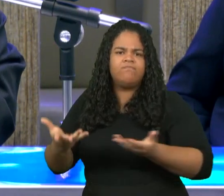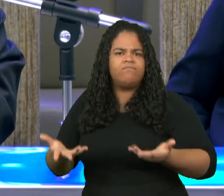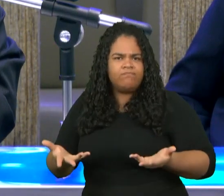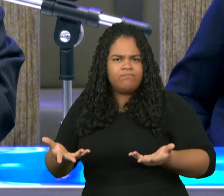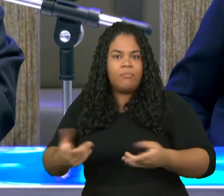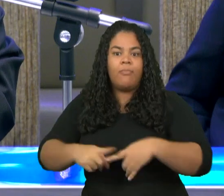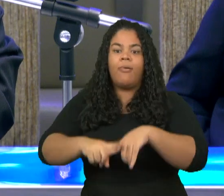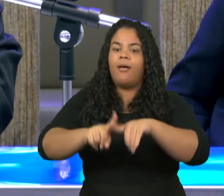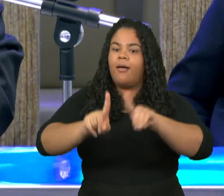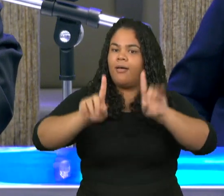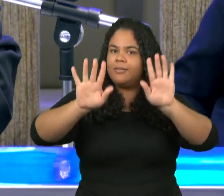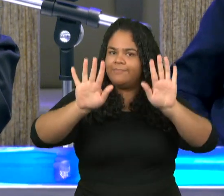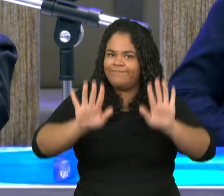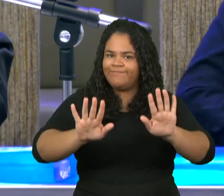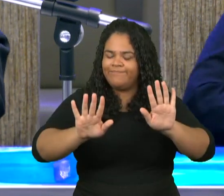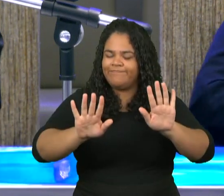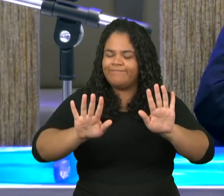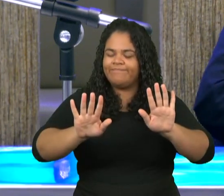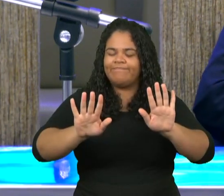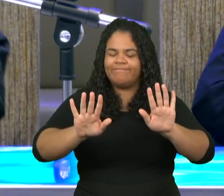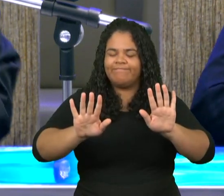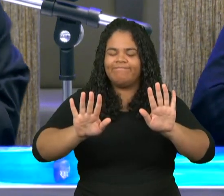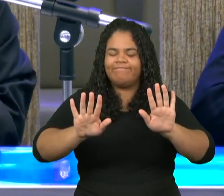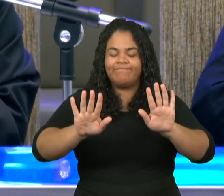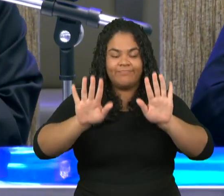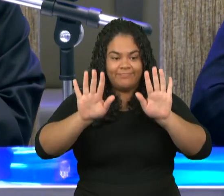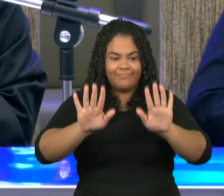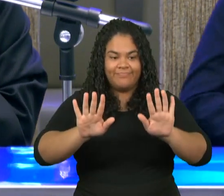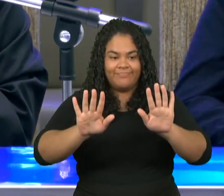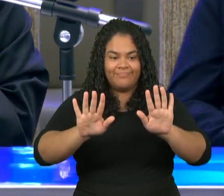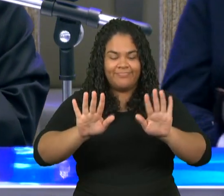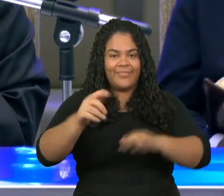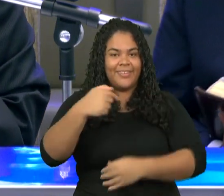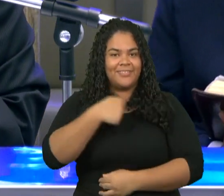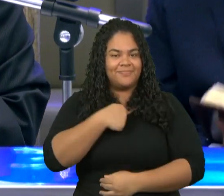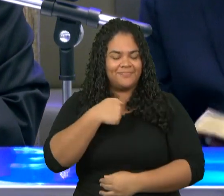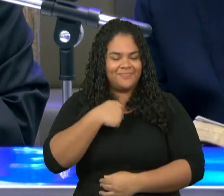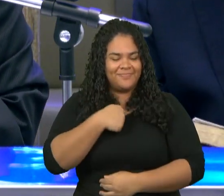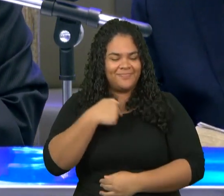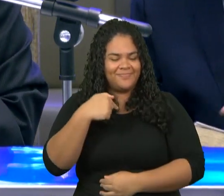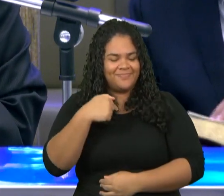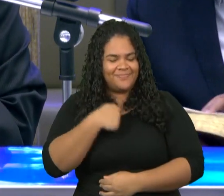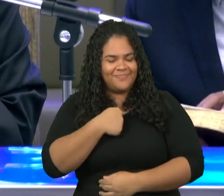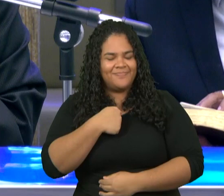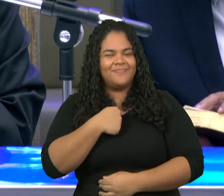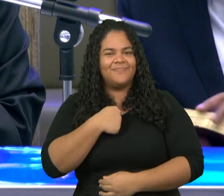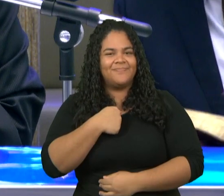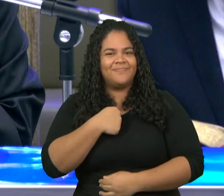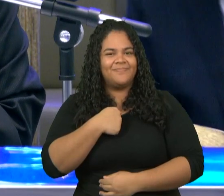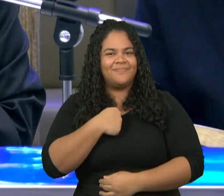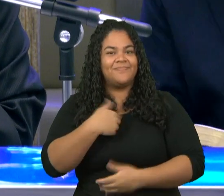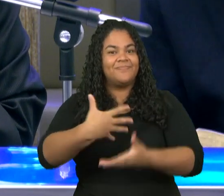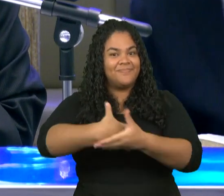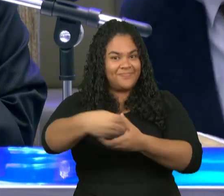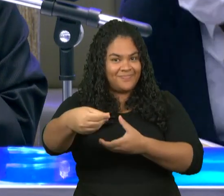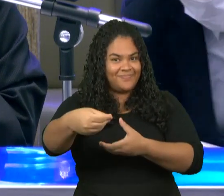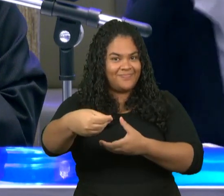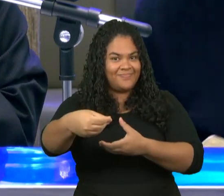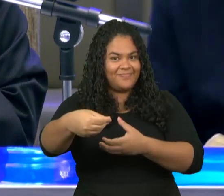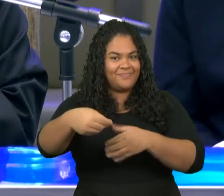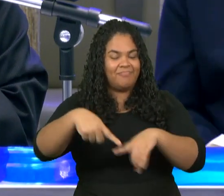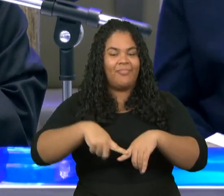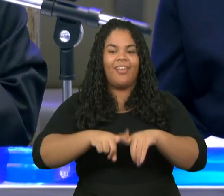porém porém porém diga comigo porém